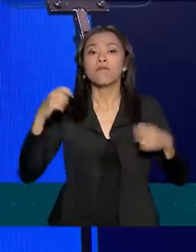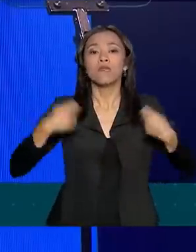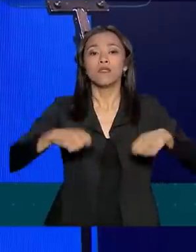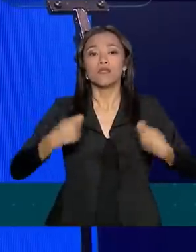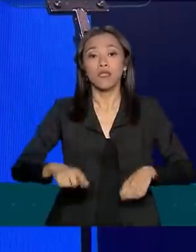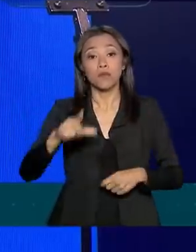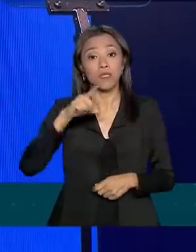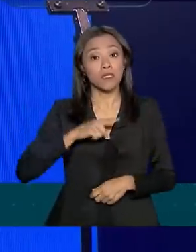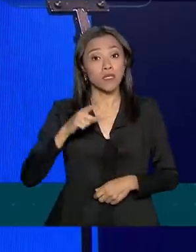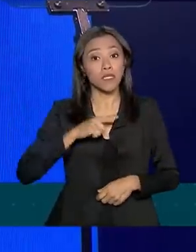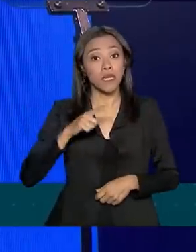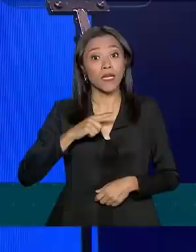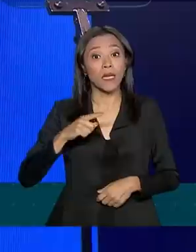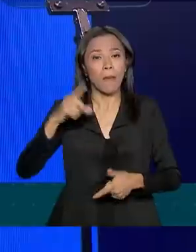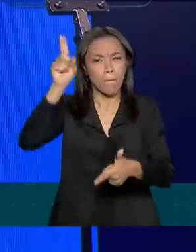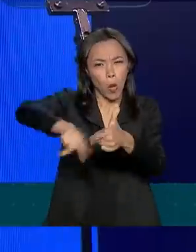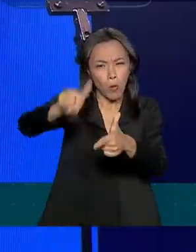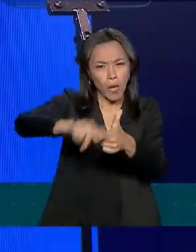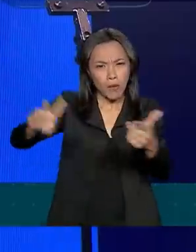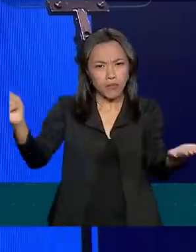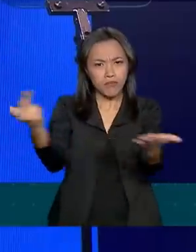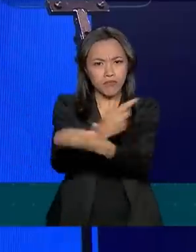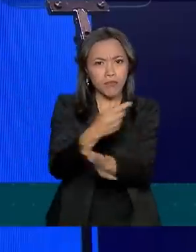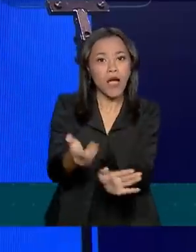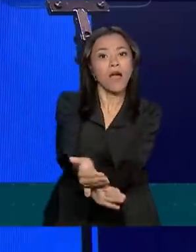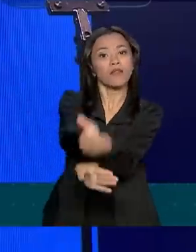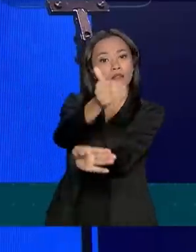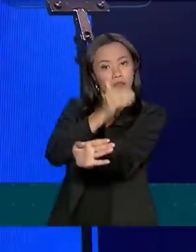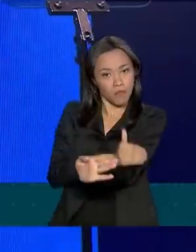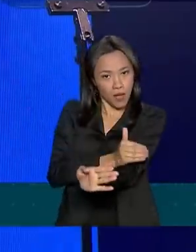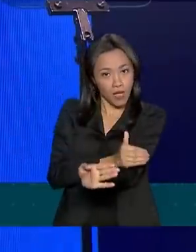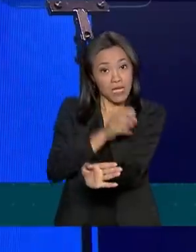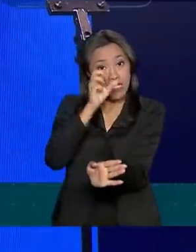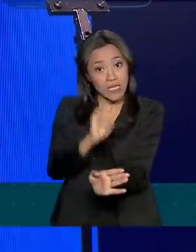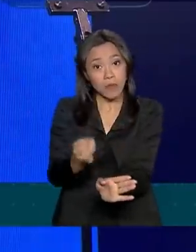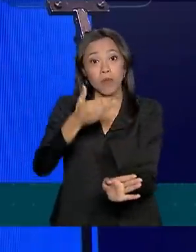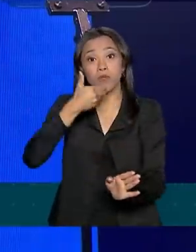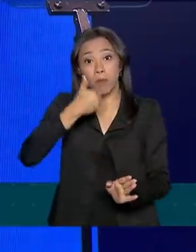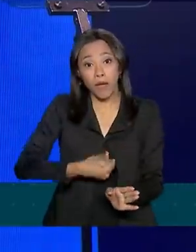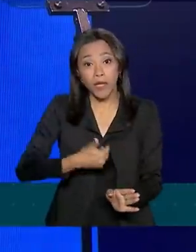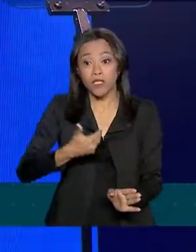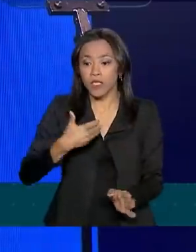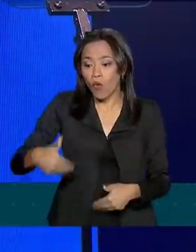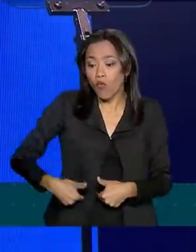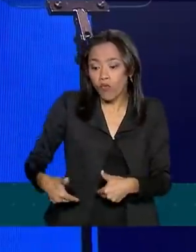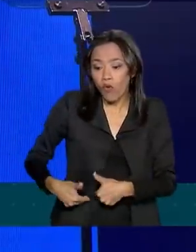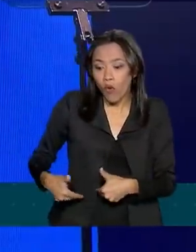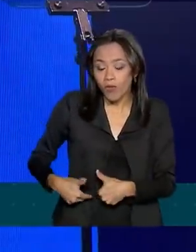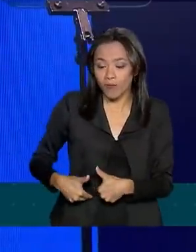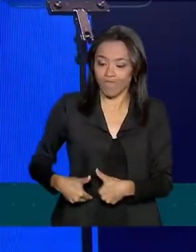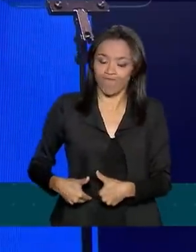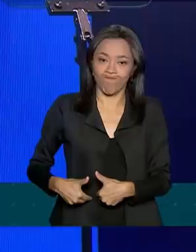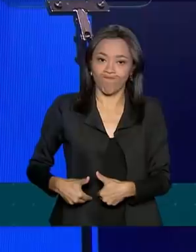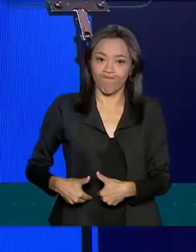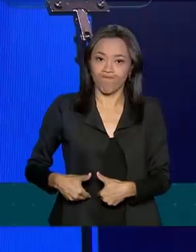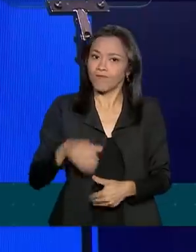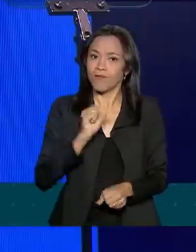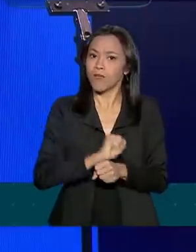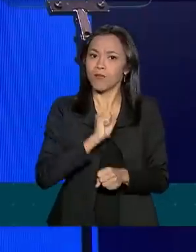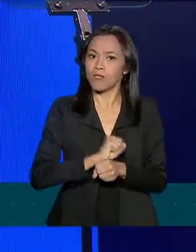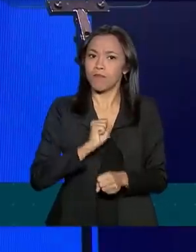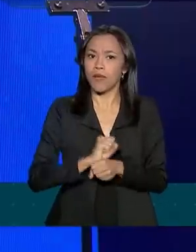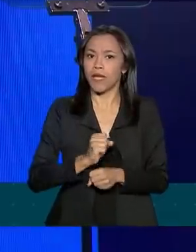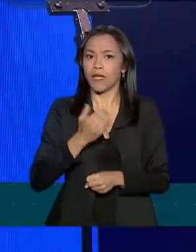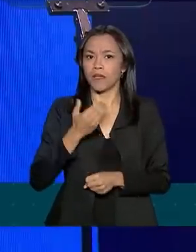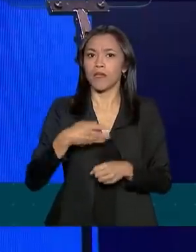de nos anteciparmos a problemas. Se uma pessoa chega a pé de nós e diz que está com fome, não a espere pedir um prato de